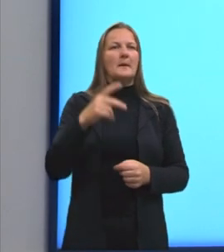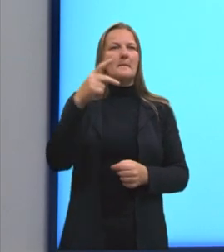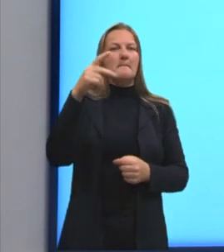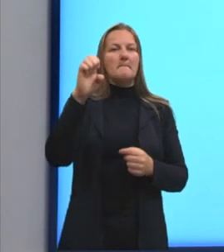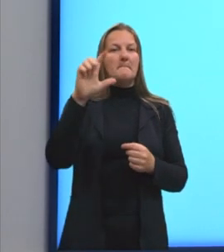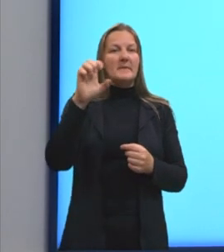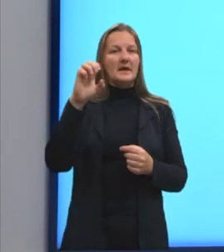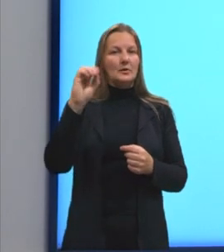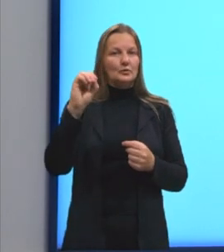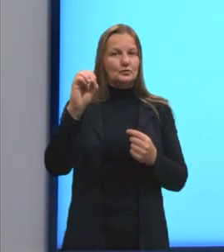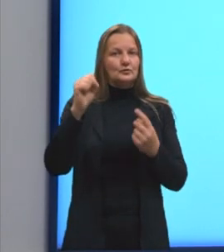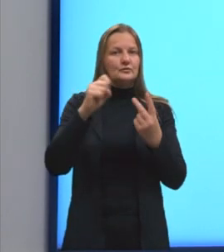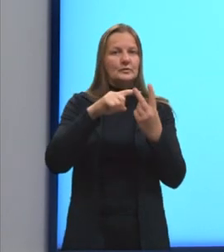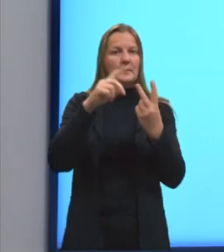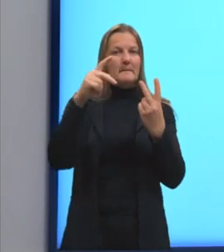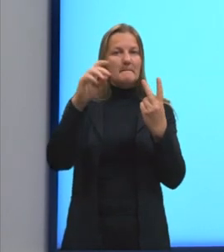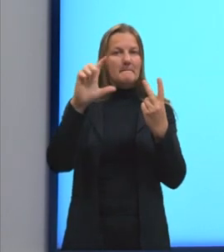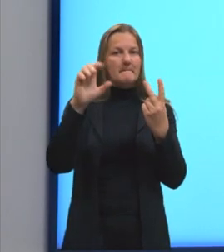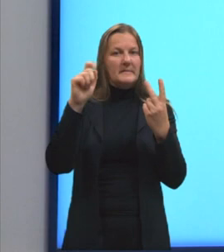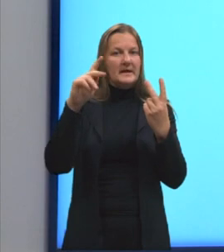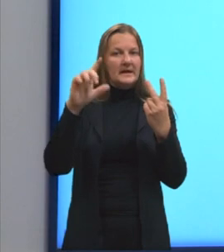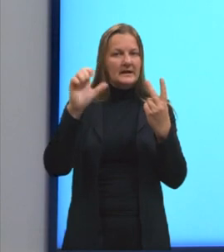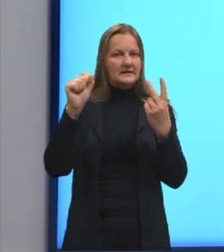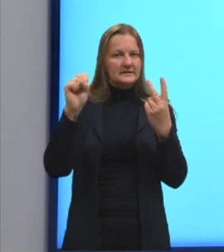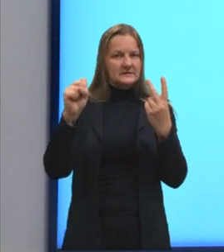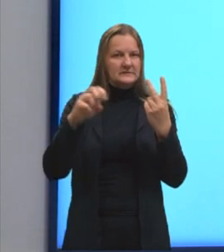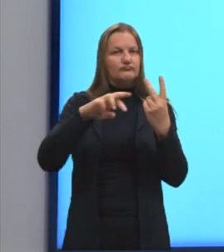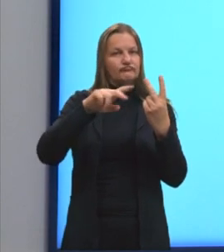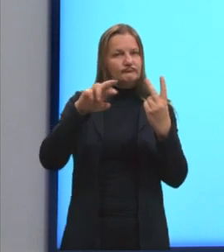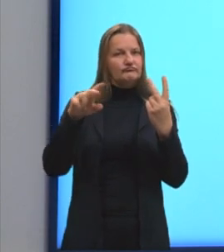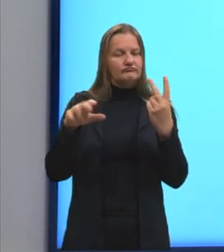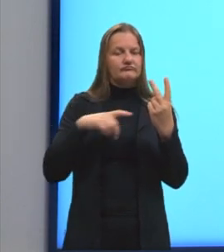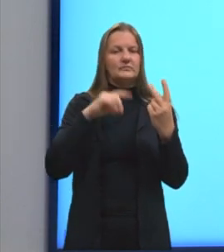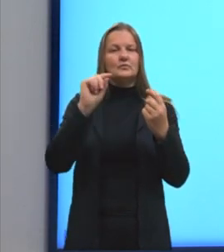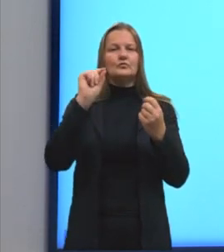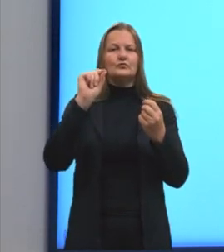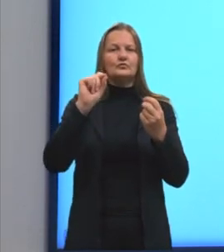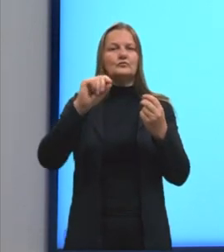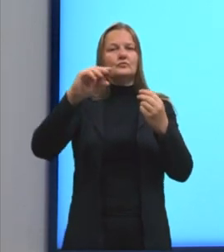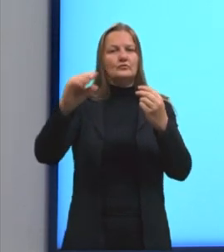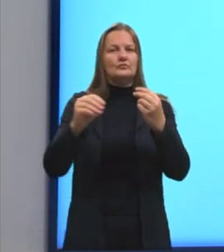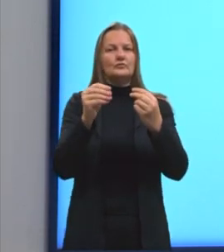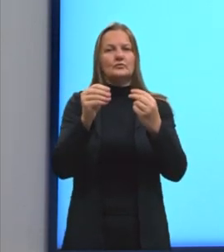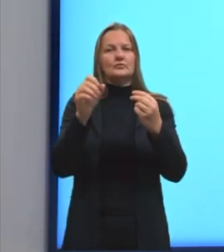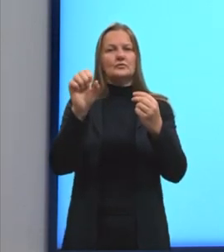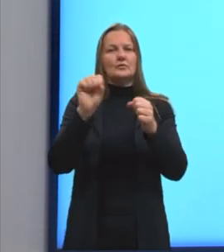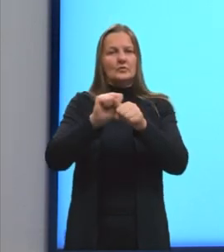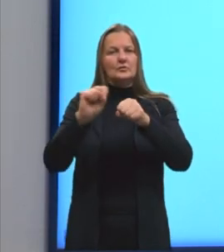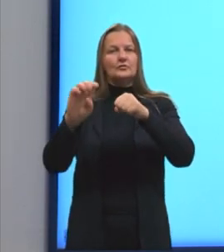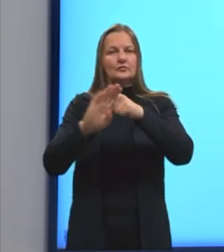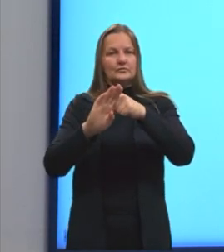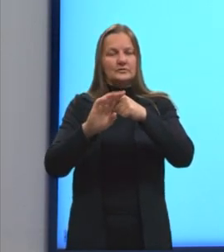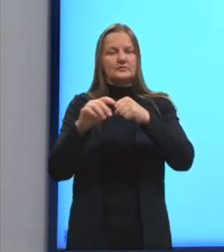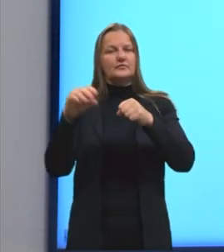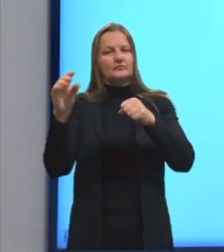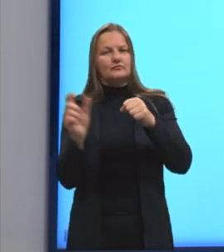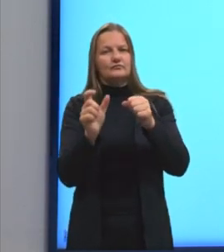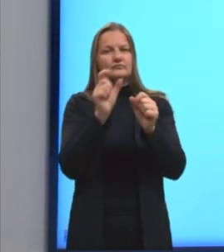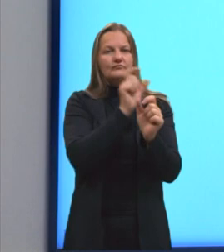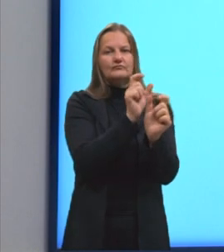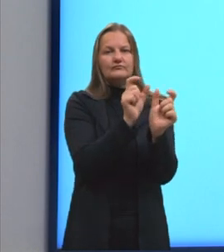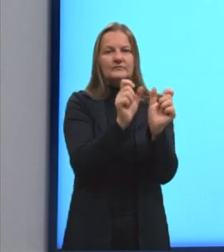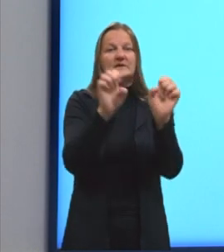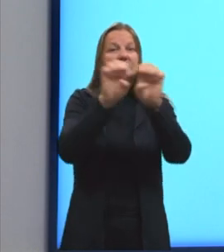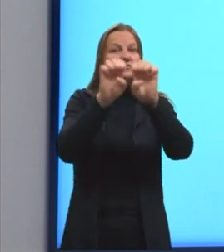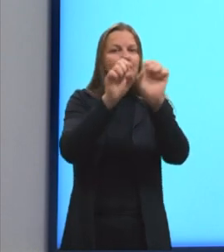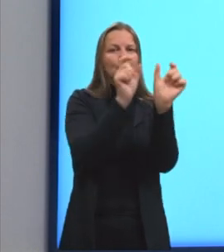pelos. Pela, pelas. E seguida de um substantivo. A estrutura ali do nosso